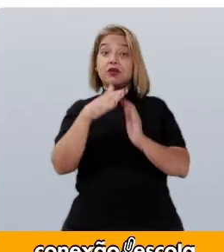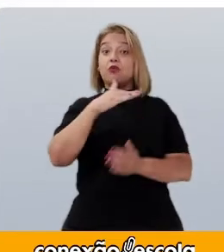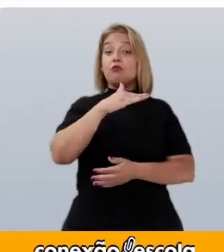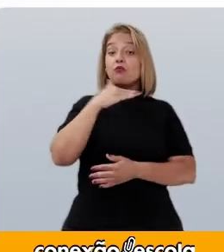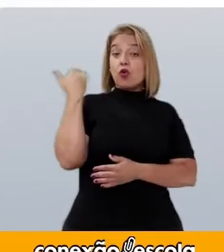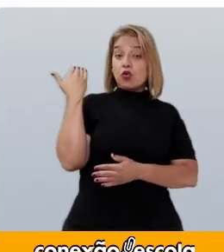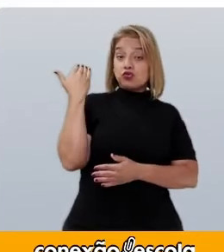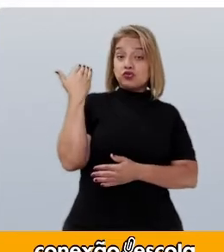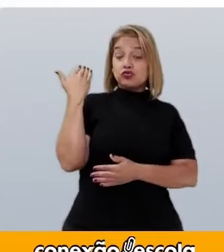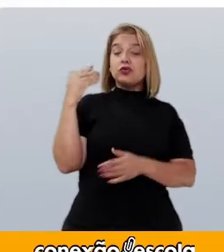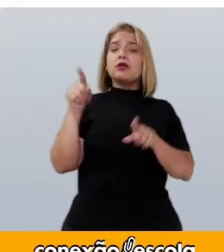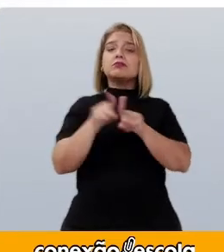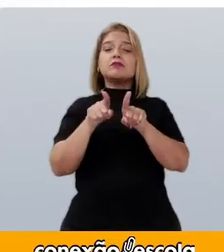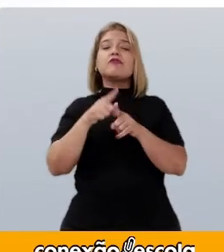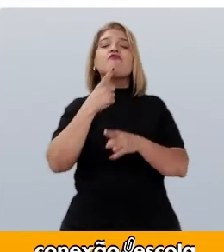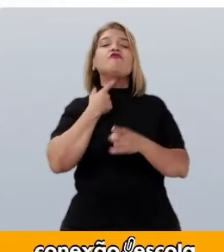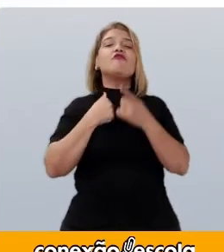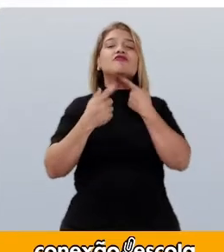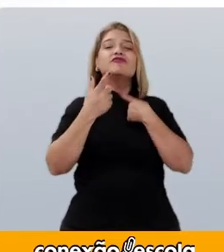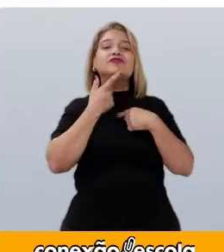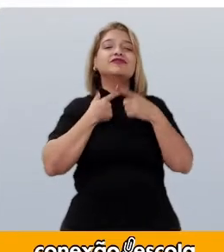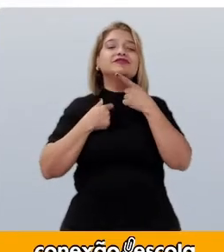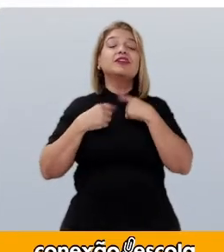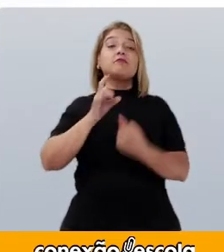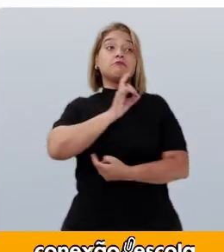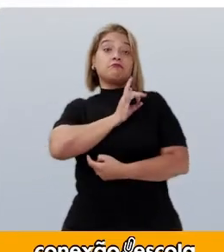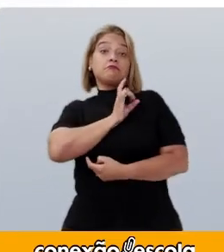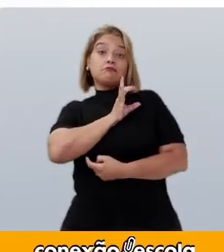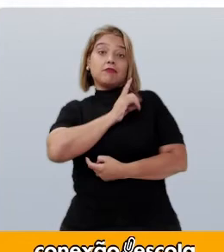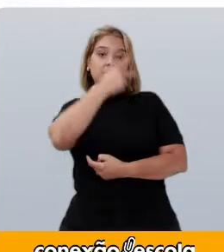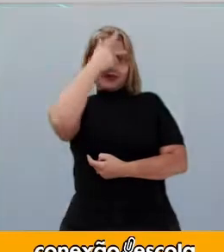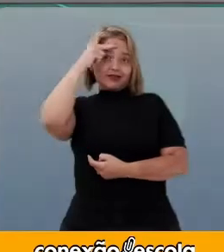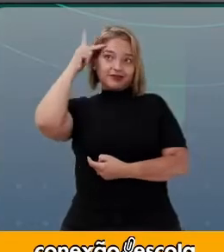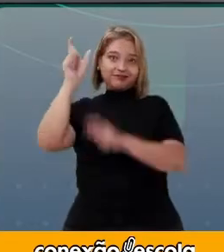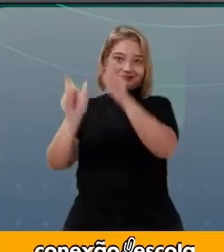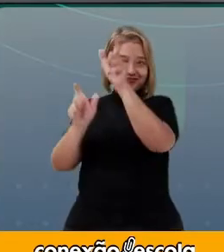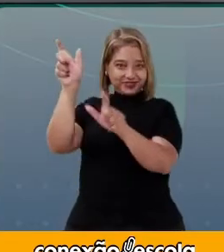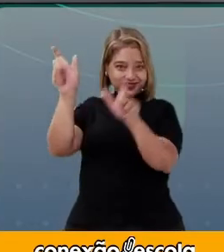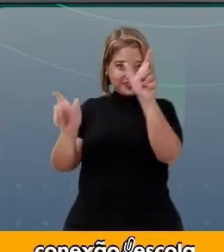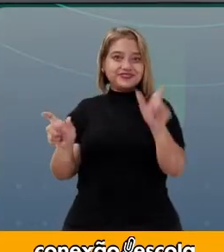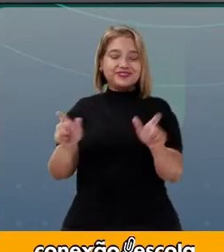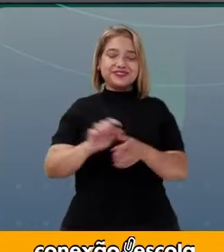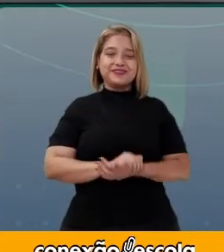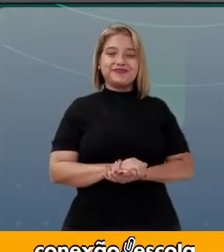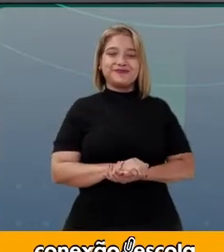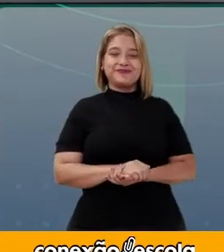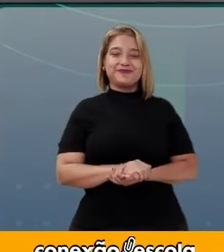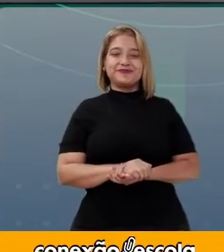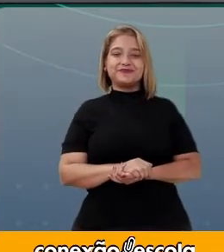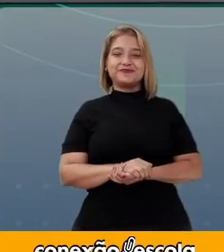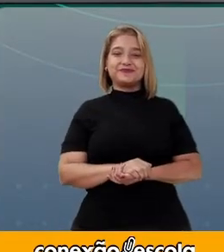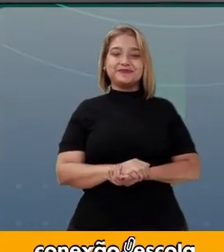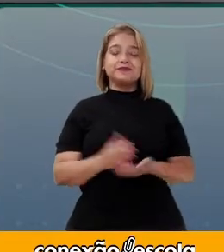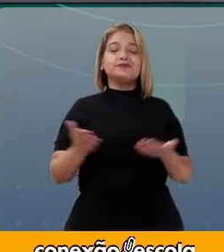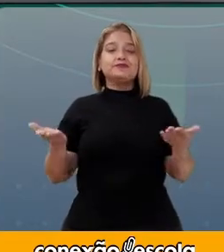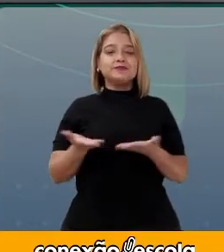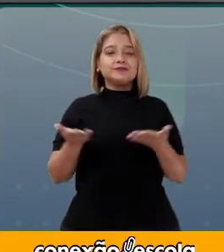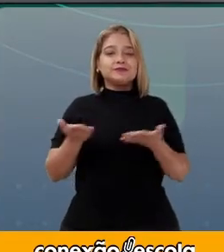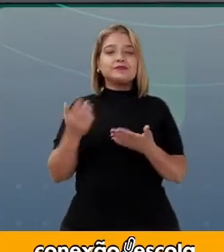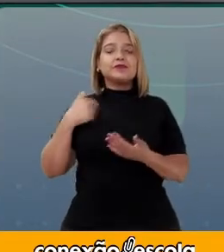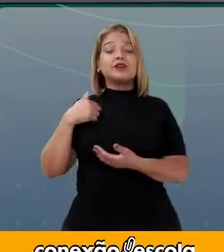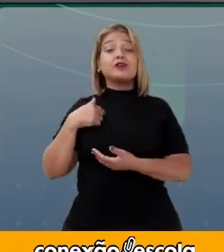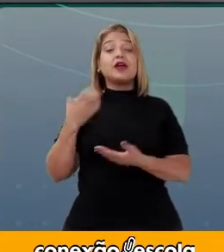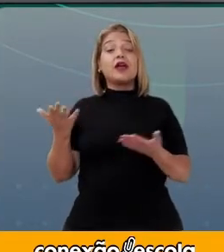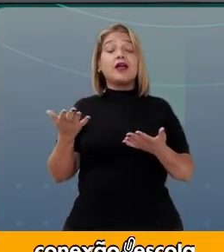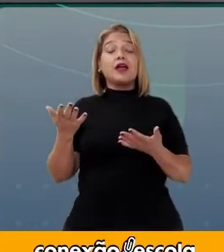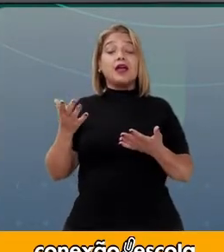morte Além dos desejos E medos humanos Agora Eu trouxe para